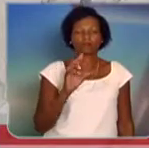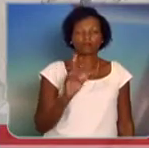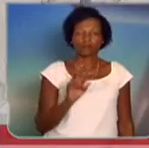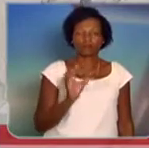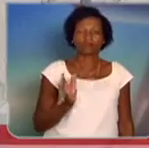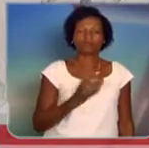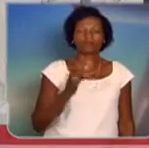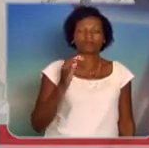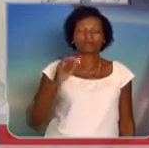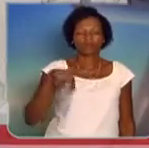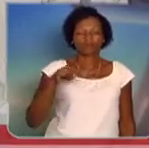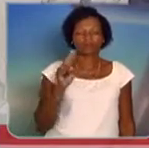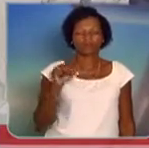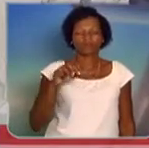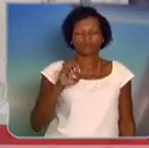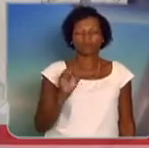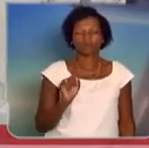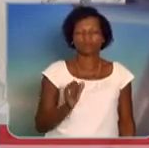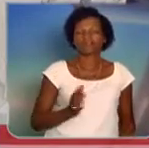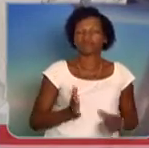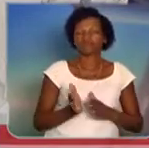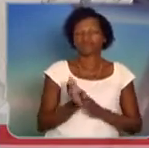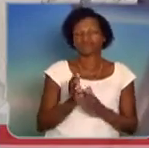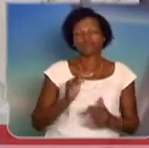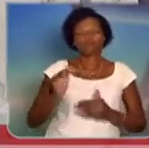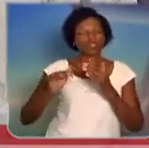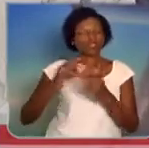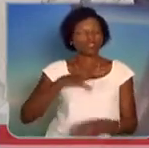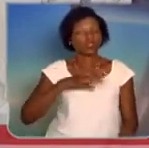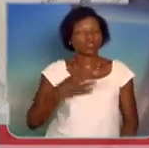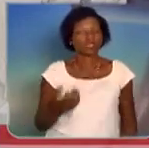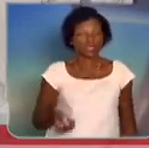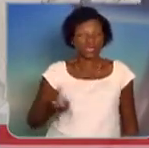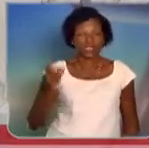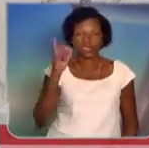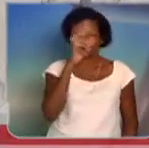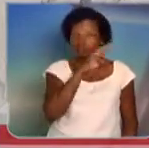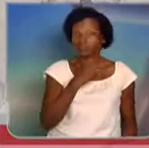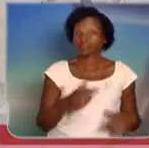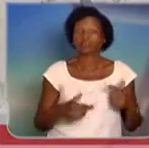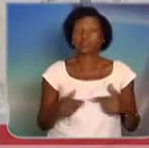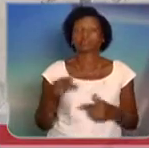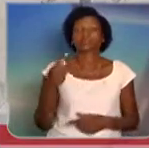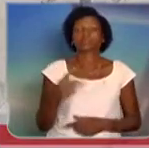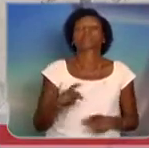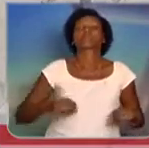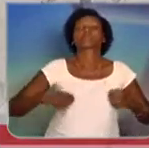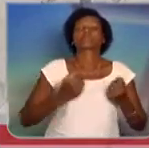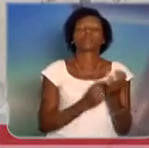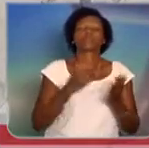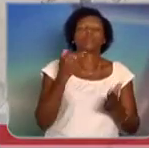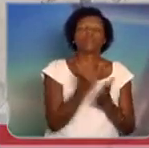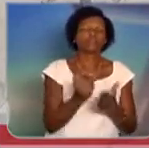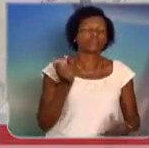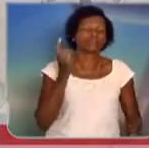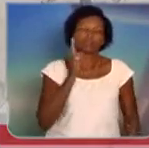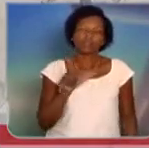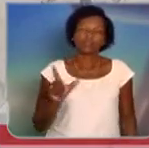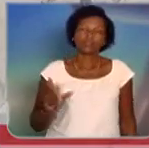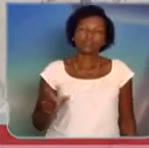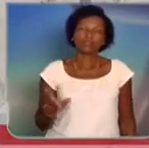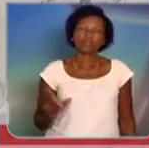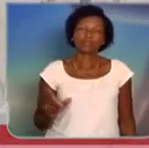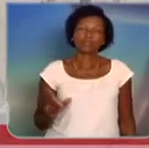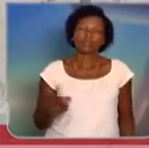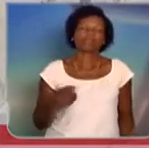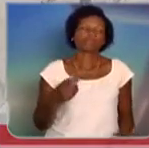desejar muito sucesso para ele nessa missão. É uma missão hercúlea, uma missão que ele vai se desdobrar para poder dar